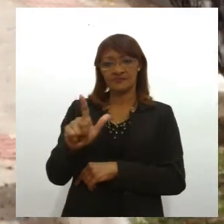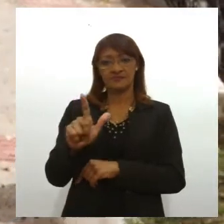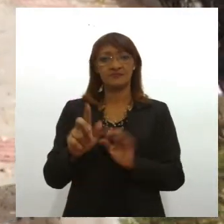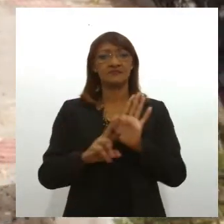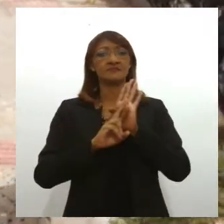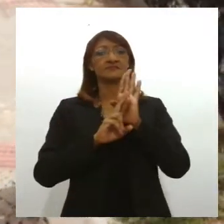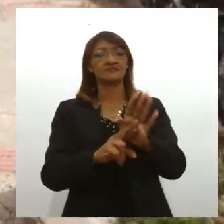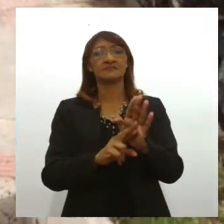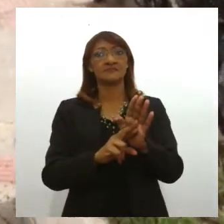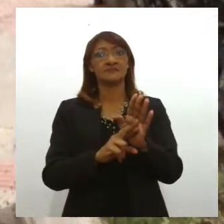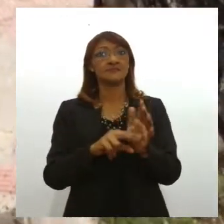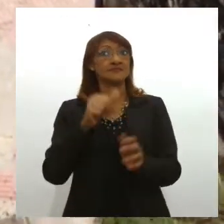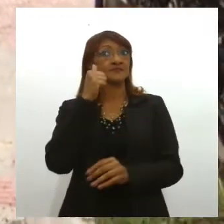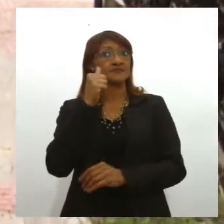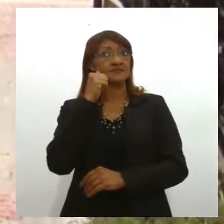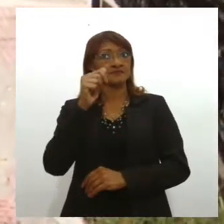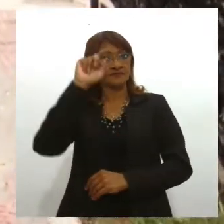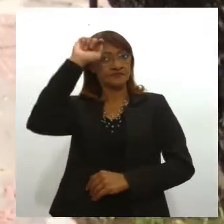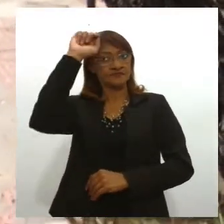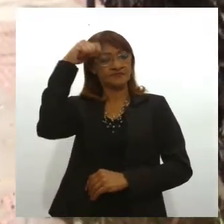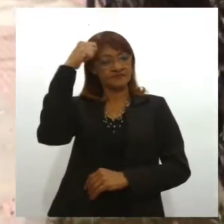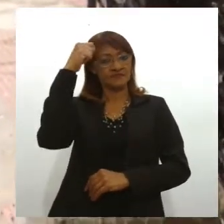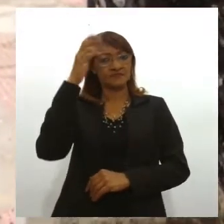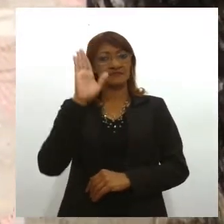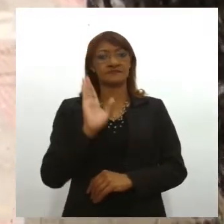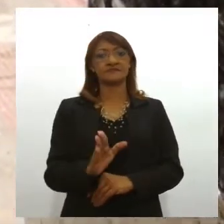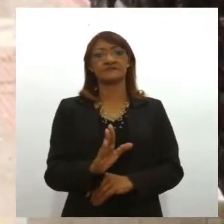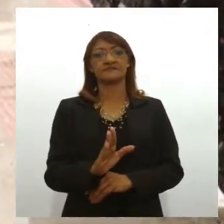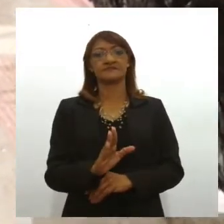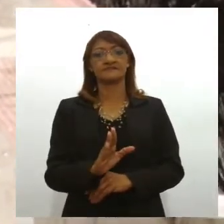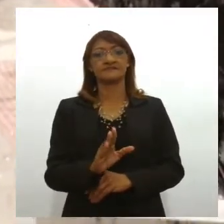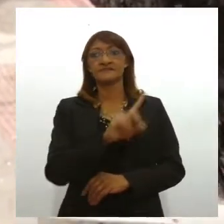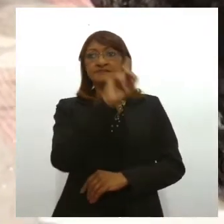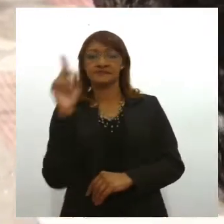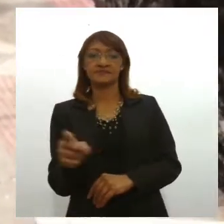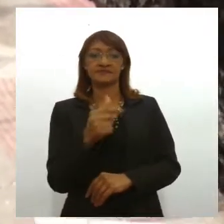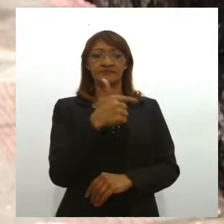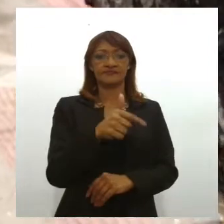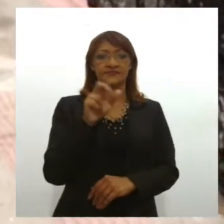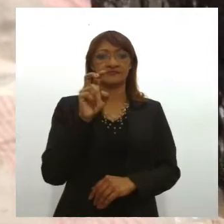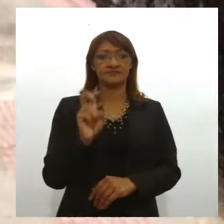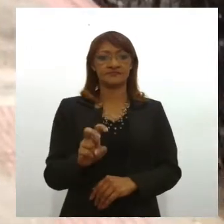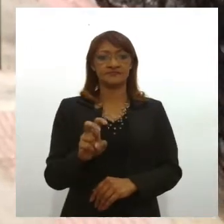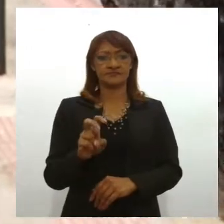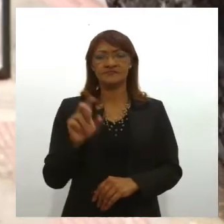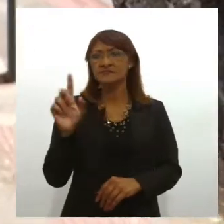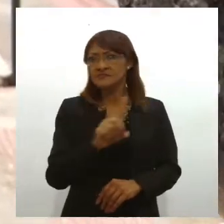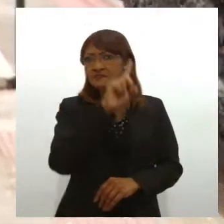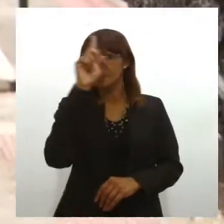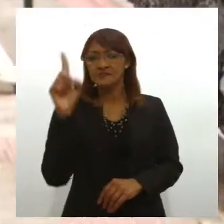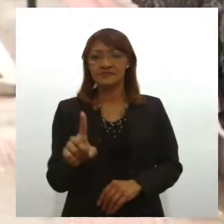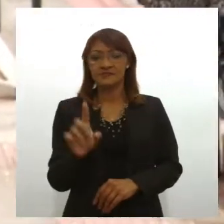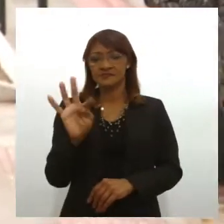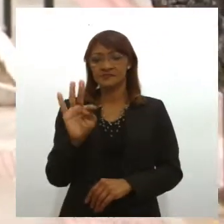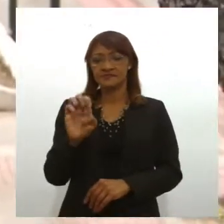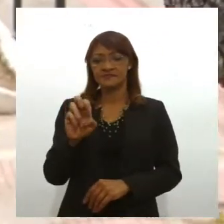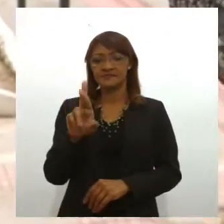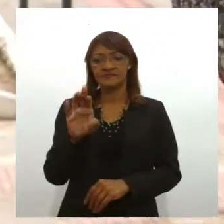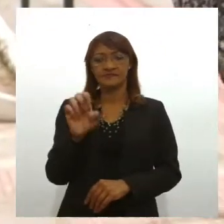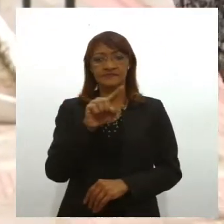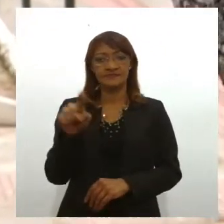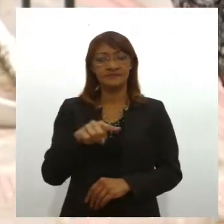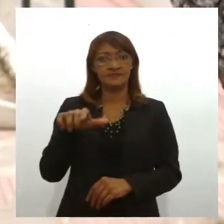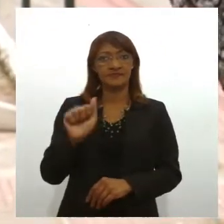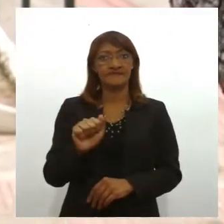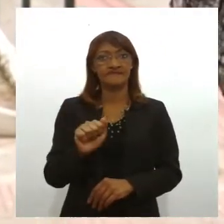feminilidade negra. No dia 25 de julho é comemorado o dia de Tereza de Benguela. A Tereza de Benguela foi a